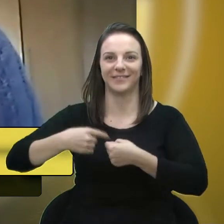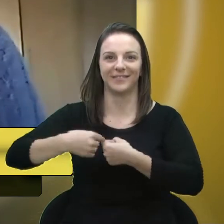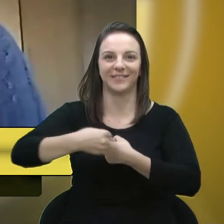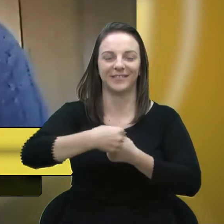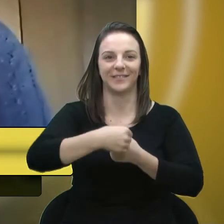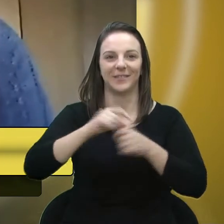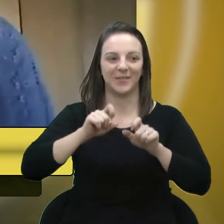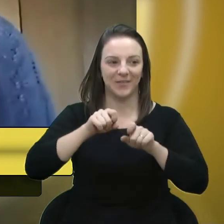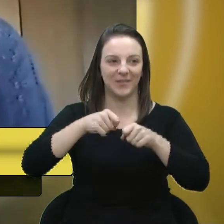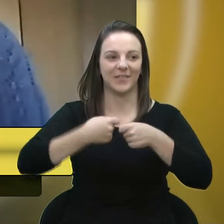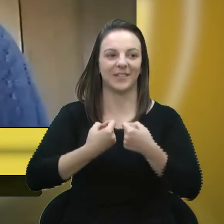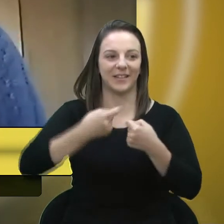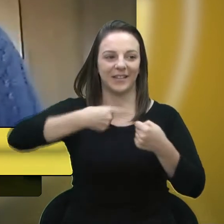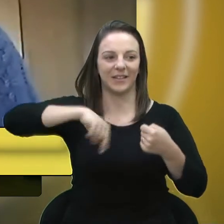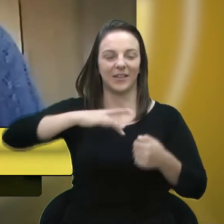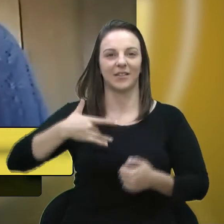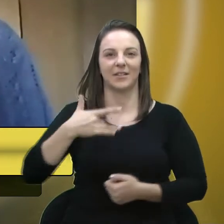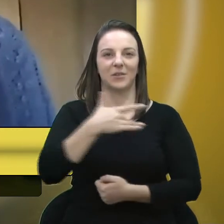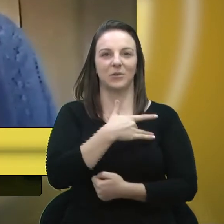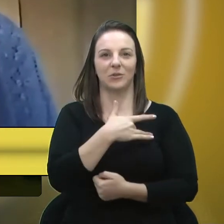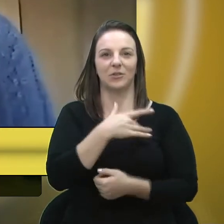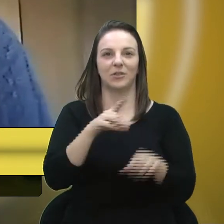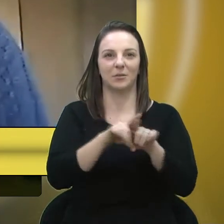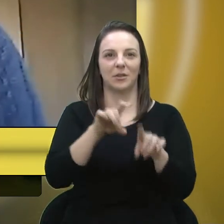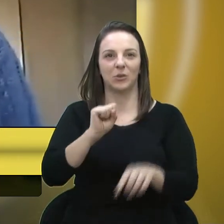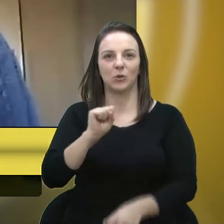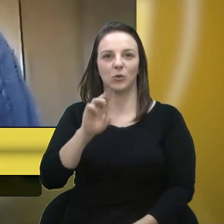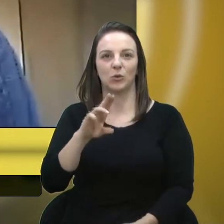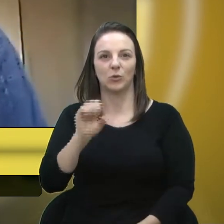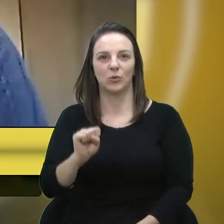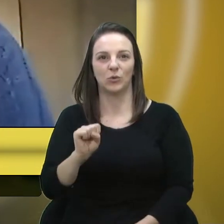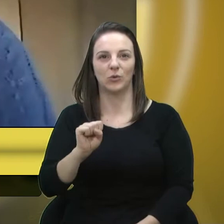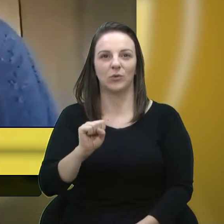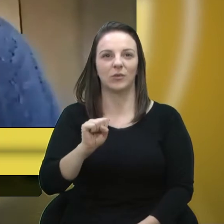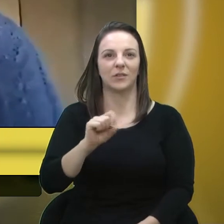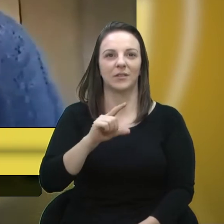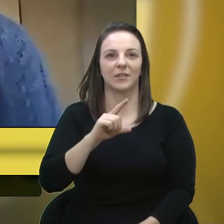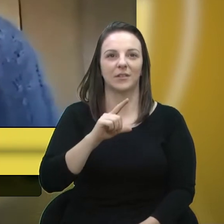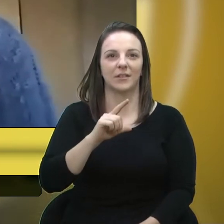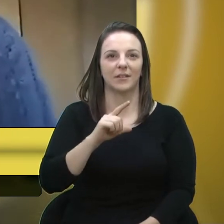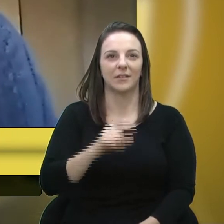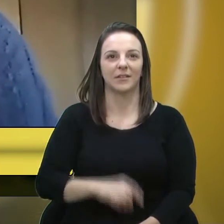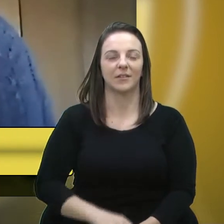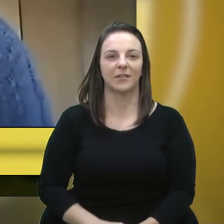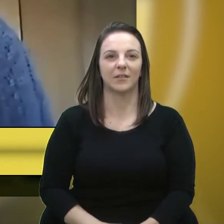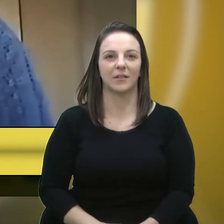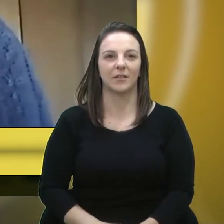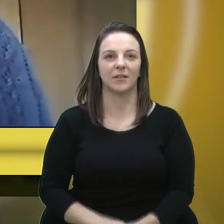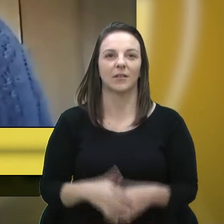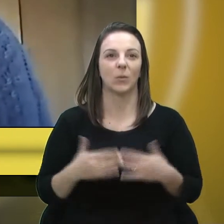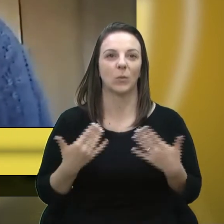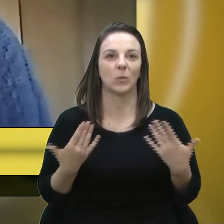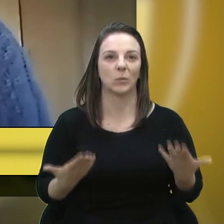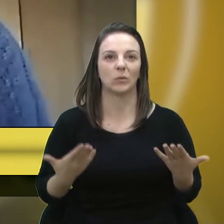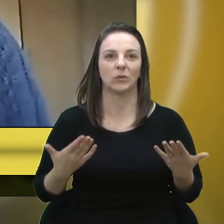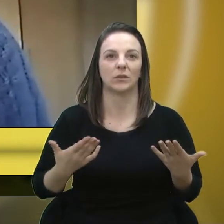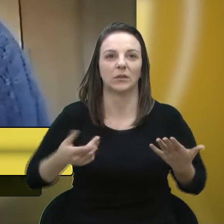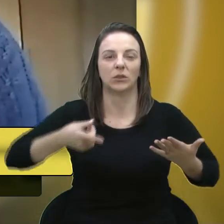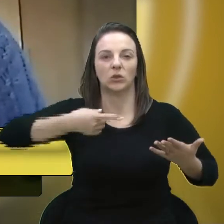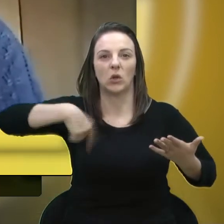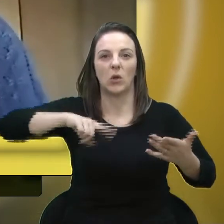nossa saúde, em defesa do SUS, em defesa daquilo que é público. Então, o nosso maior